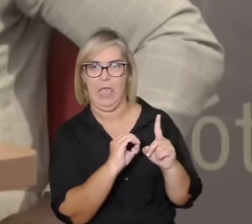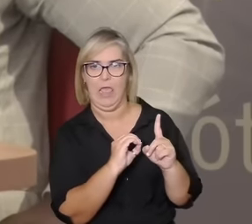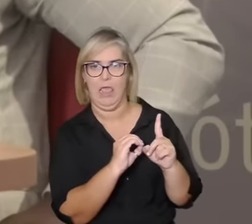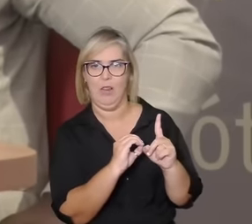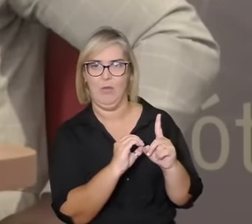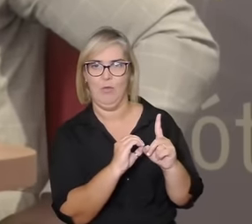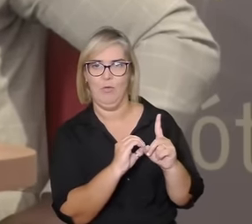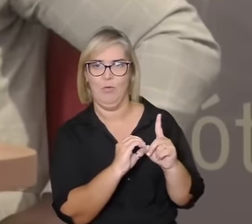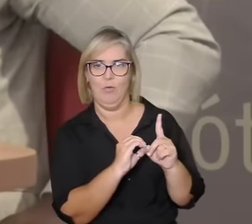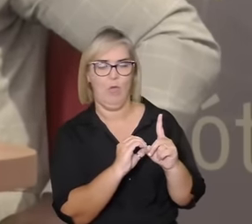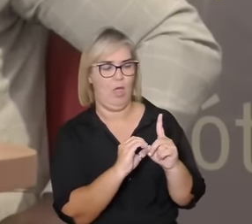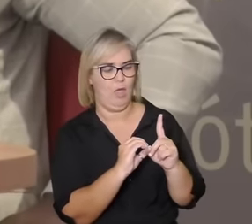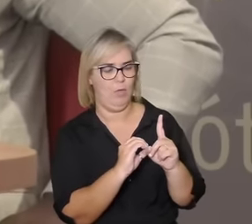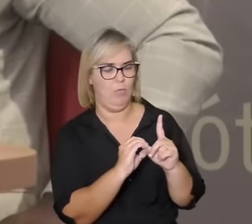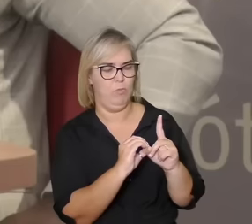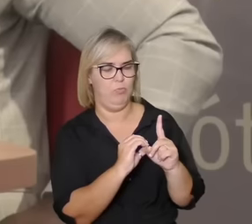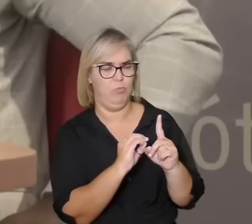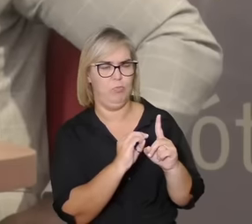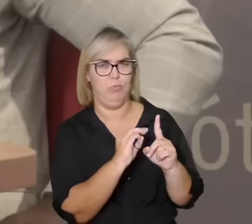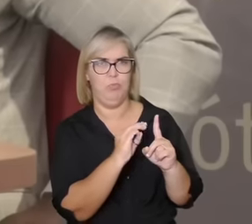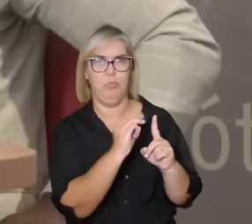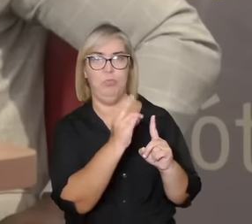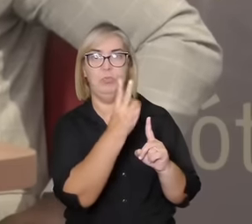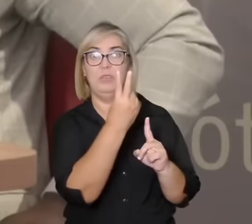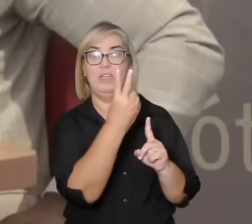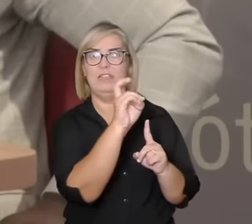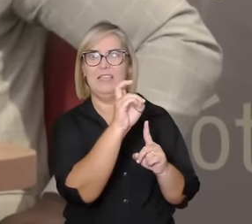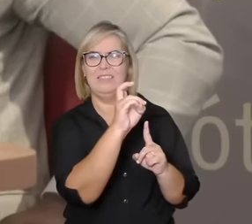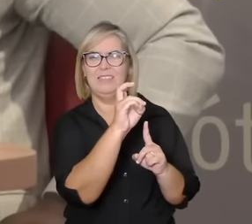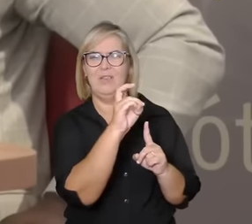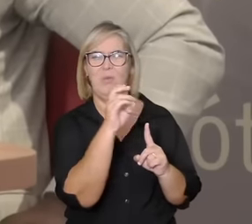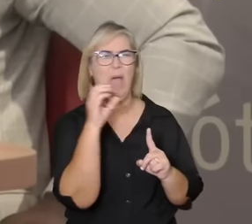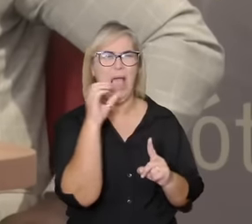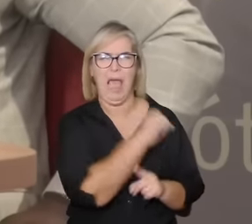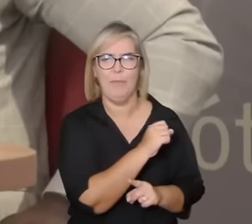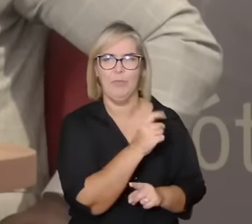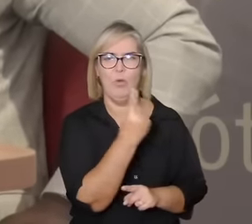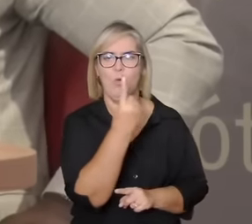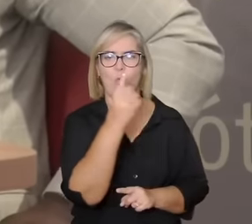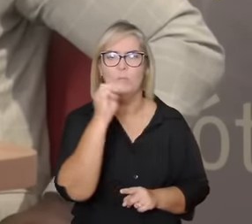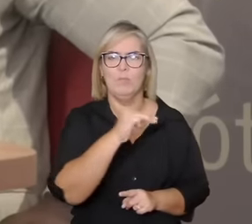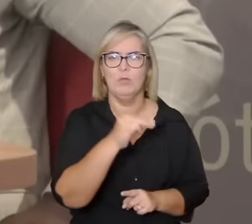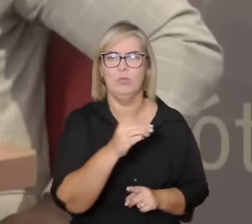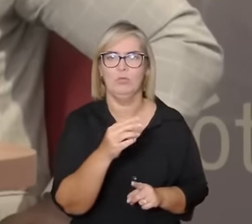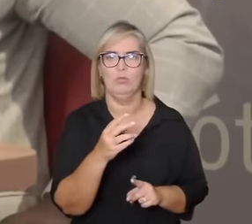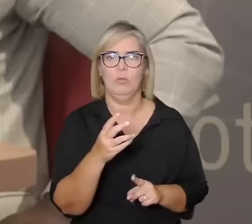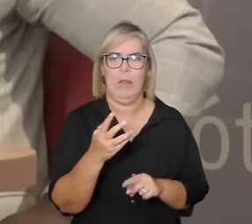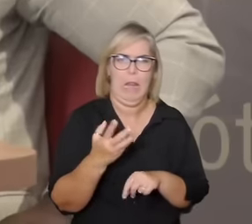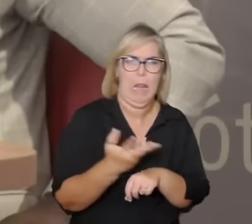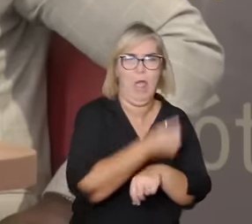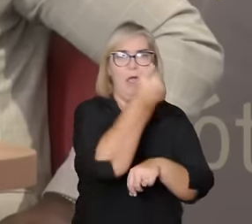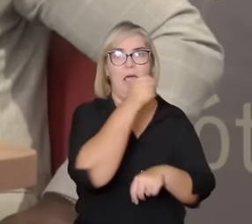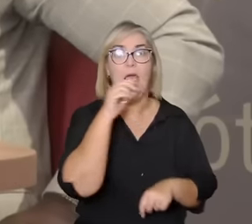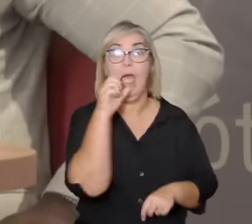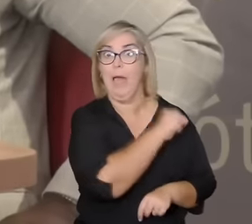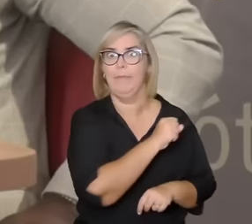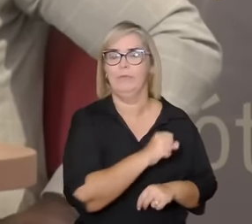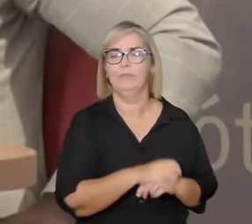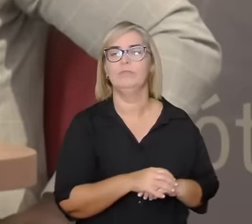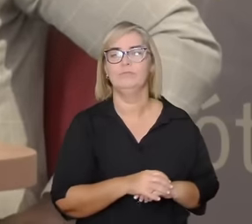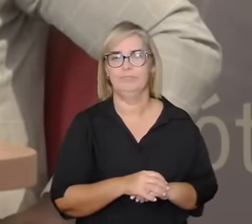alcançar 35 quilômetros por hora em 10 segundos e 1 segundo é um esforço muito grande